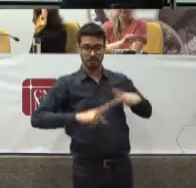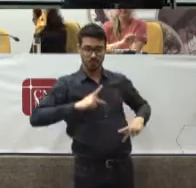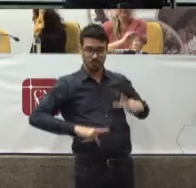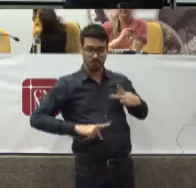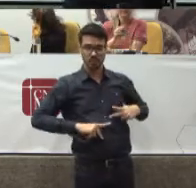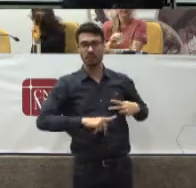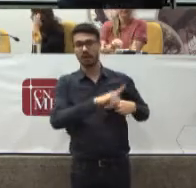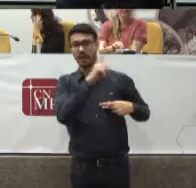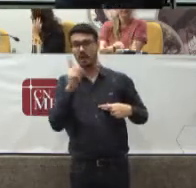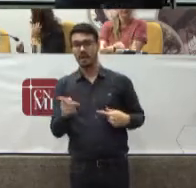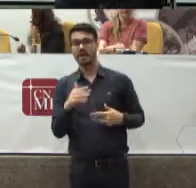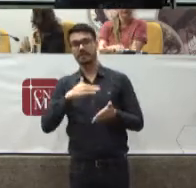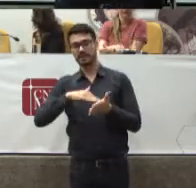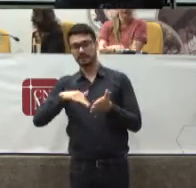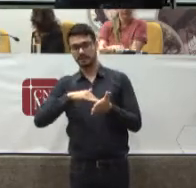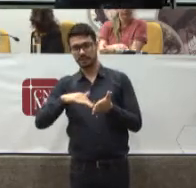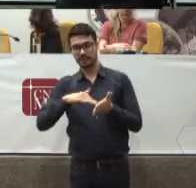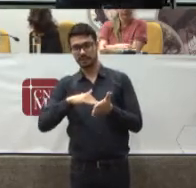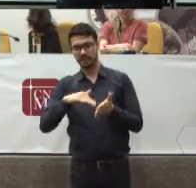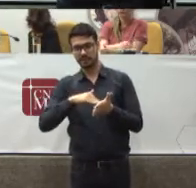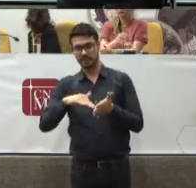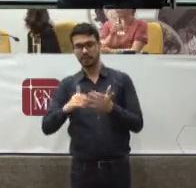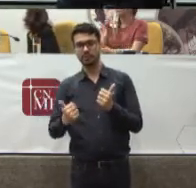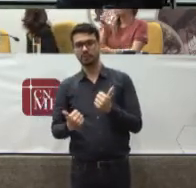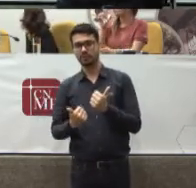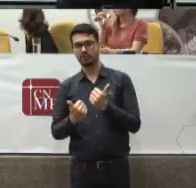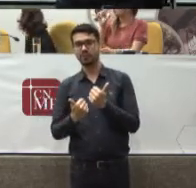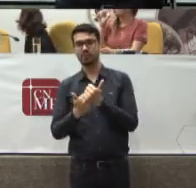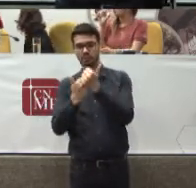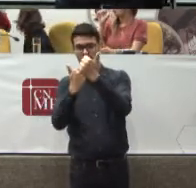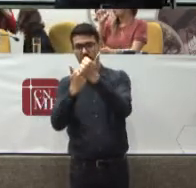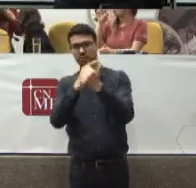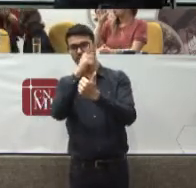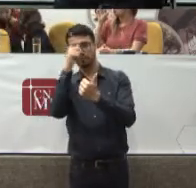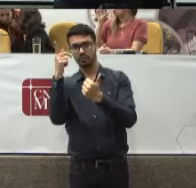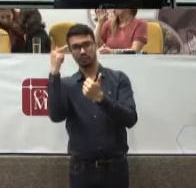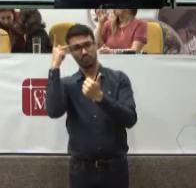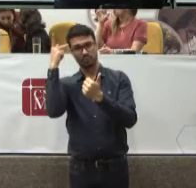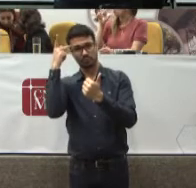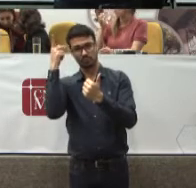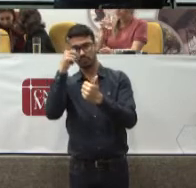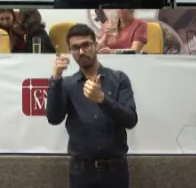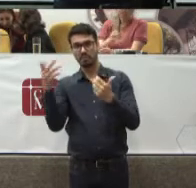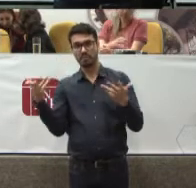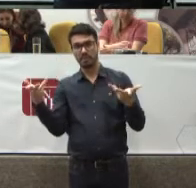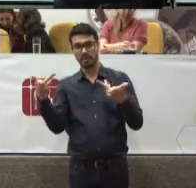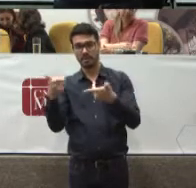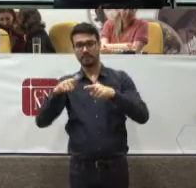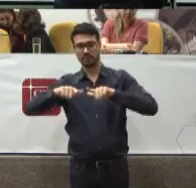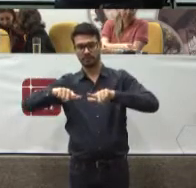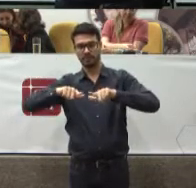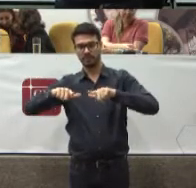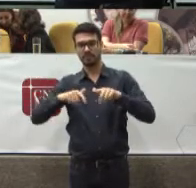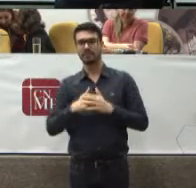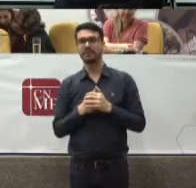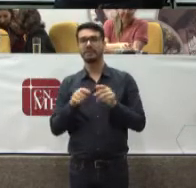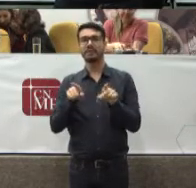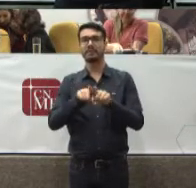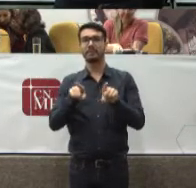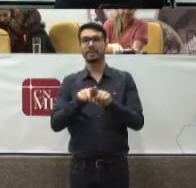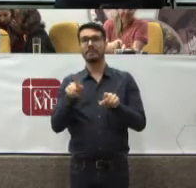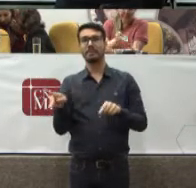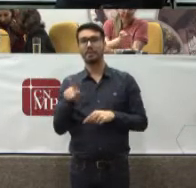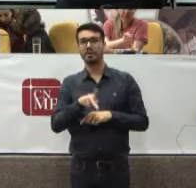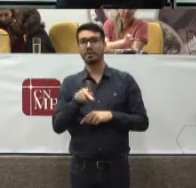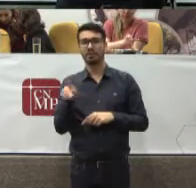Secretário de Estado Adjunto da Secretaria De Segurança Pública Em São Paulo Onde fez um brilhante trabalho E professor Da